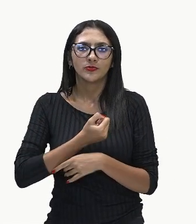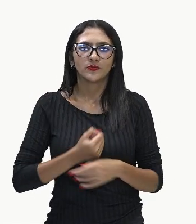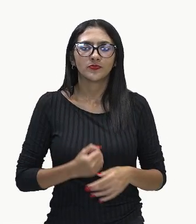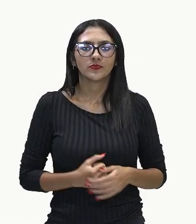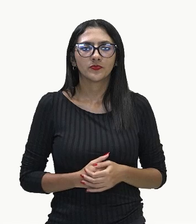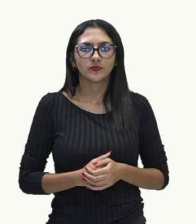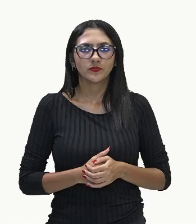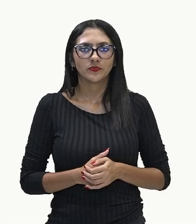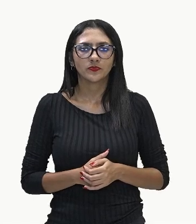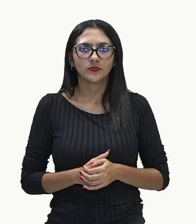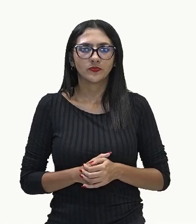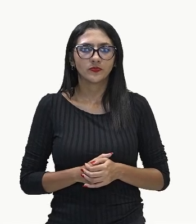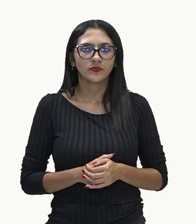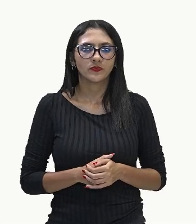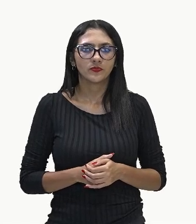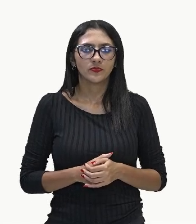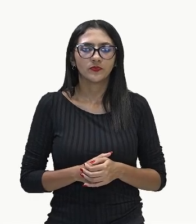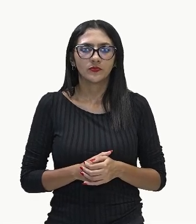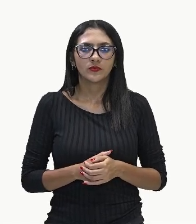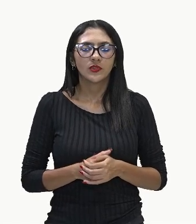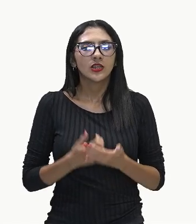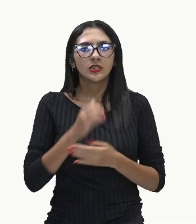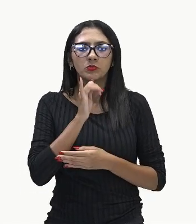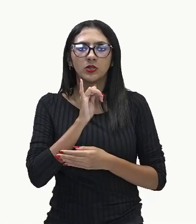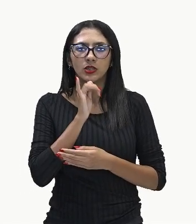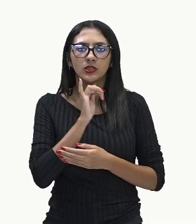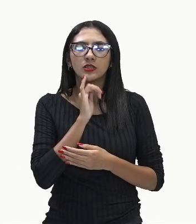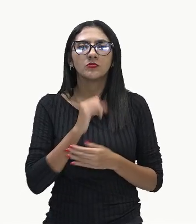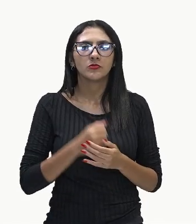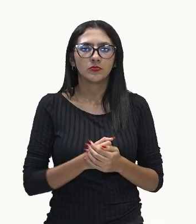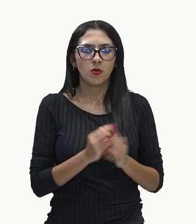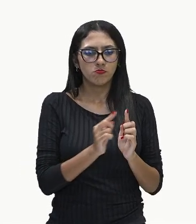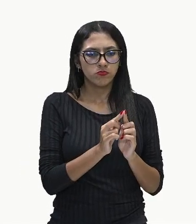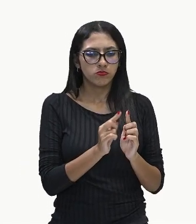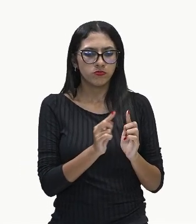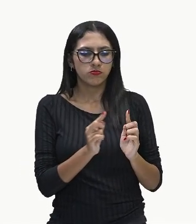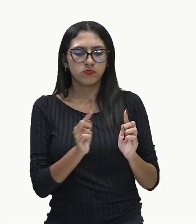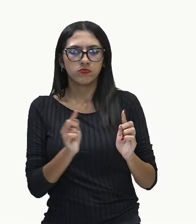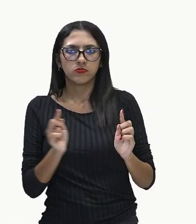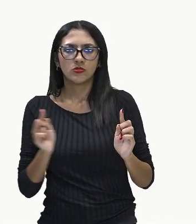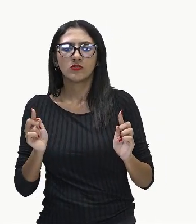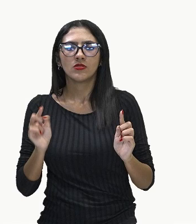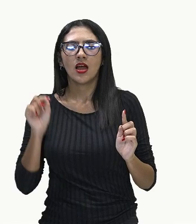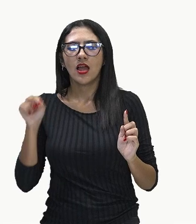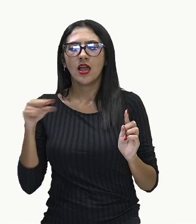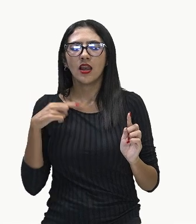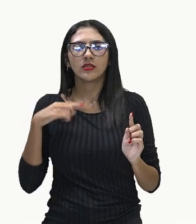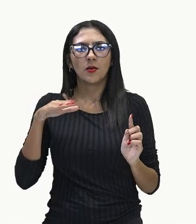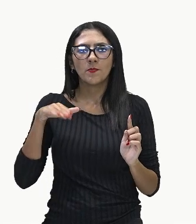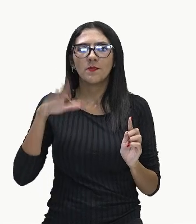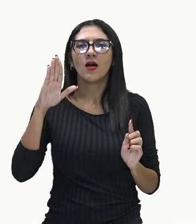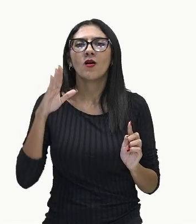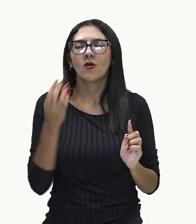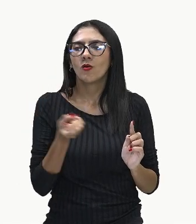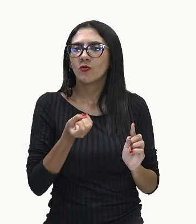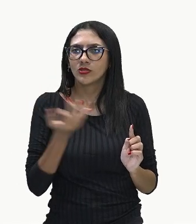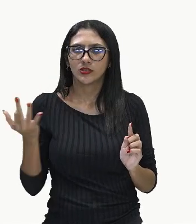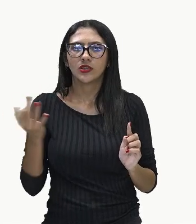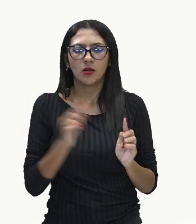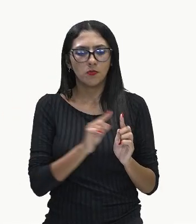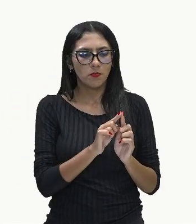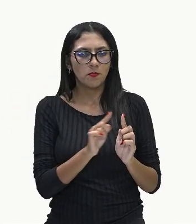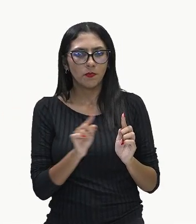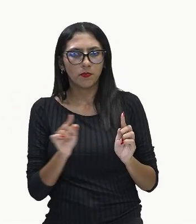Assim, a barra mais comprida indica a maior venda, ou seja, a